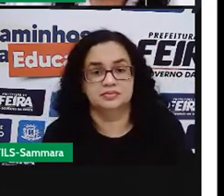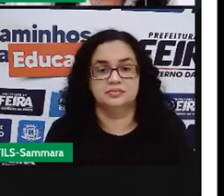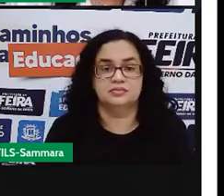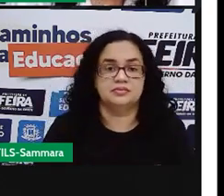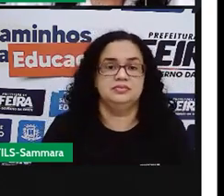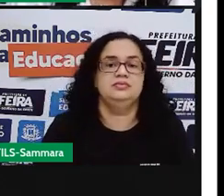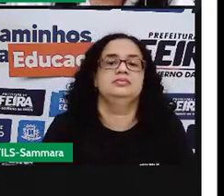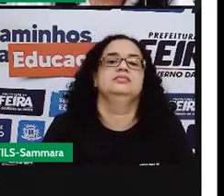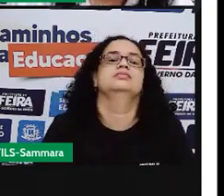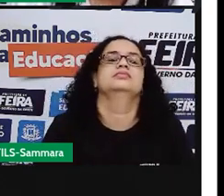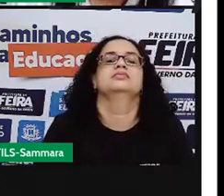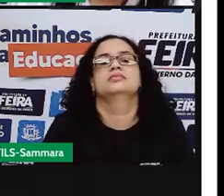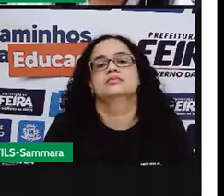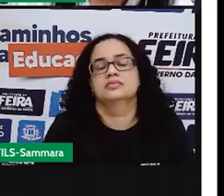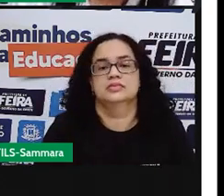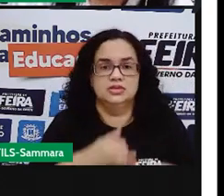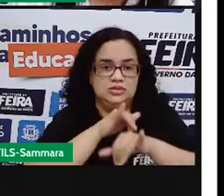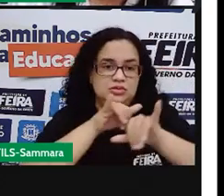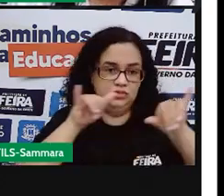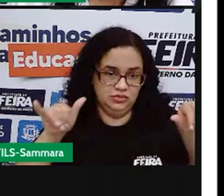A Voz do Plenarinho